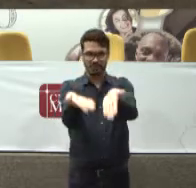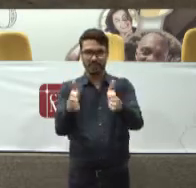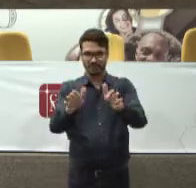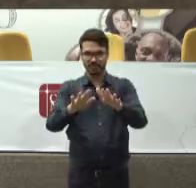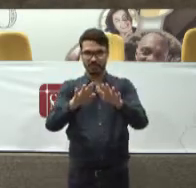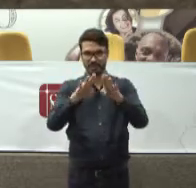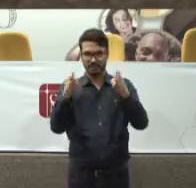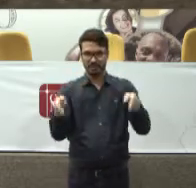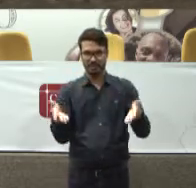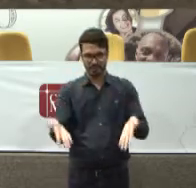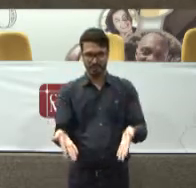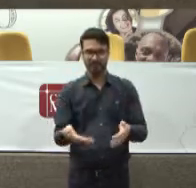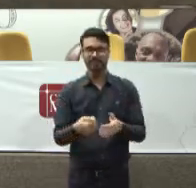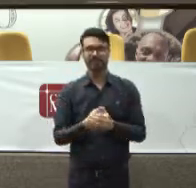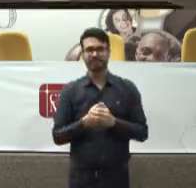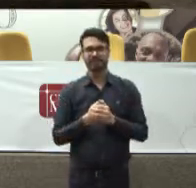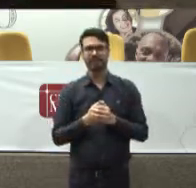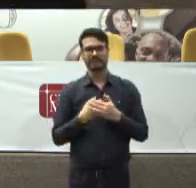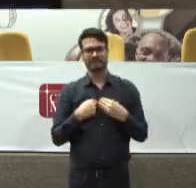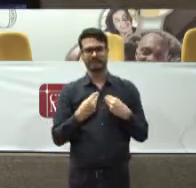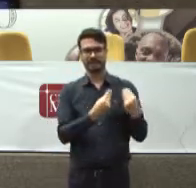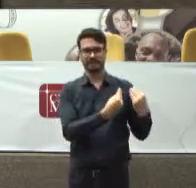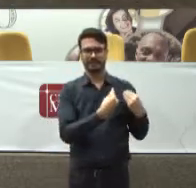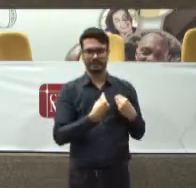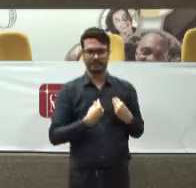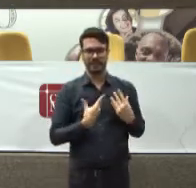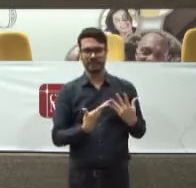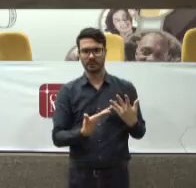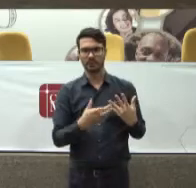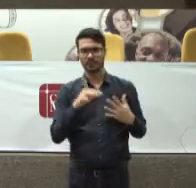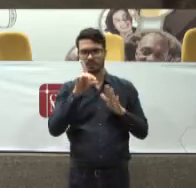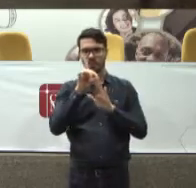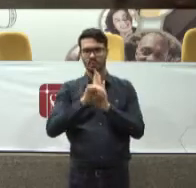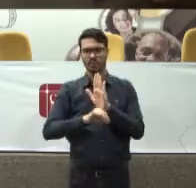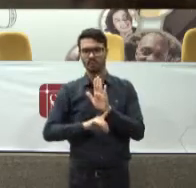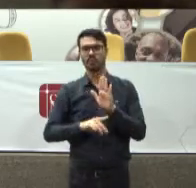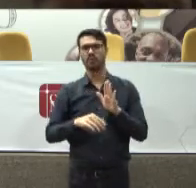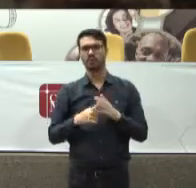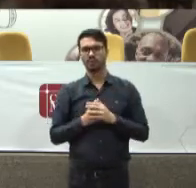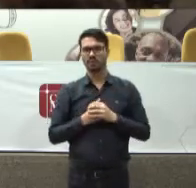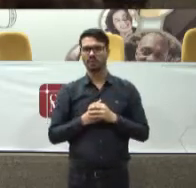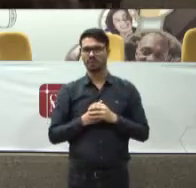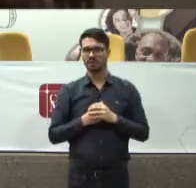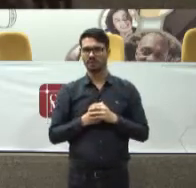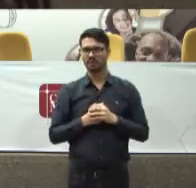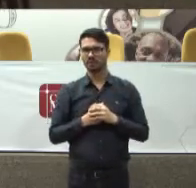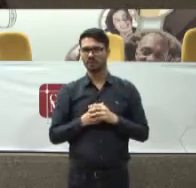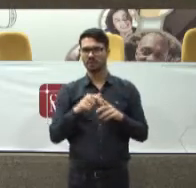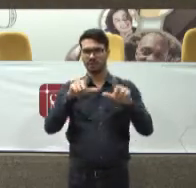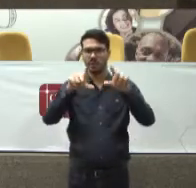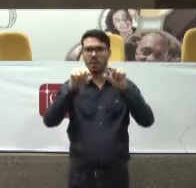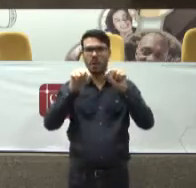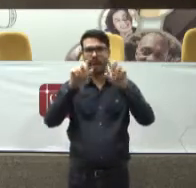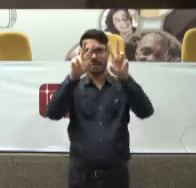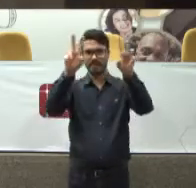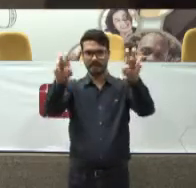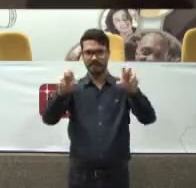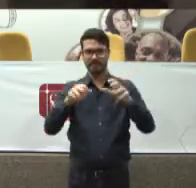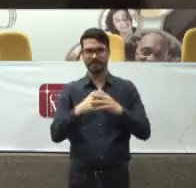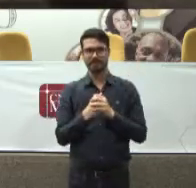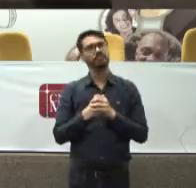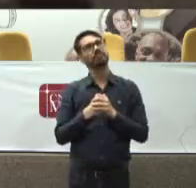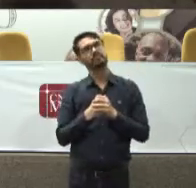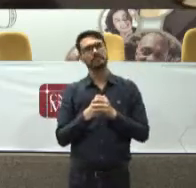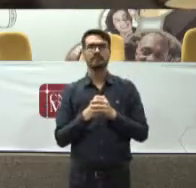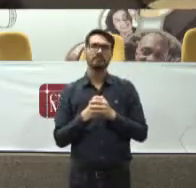aqui Hoje com os senhores Foi me dado O direito A prerrogativa De escolher o tema Então